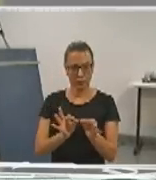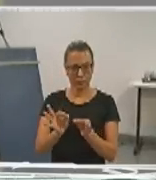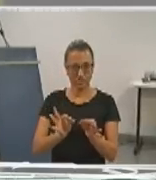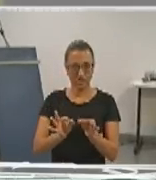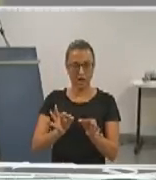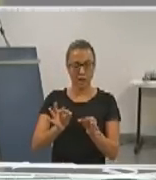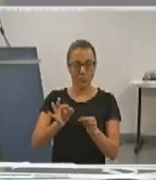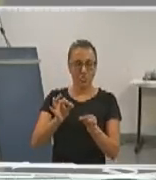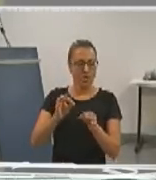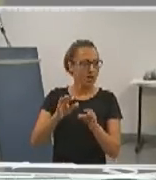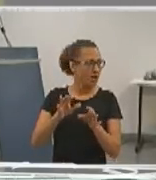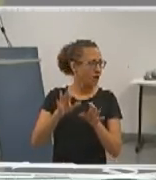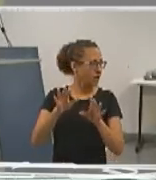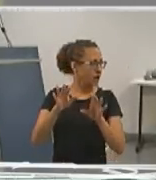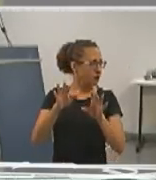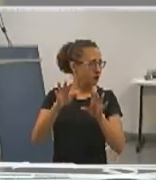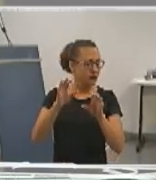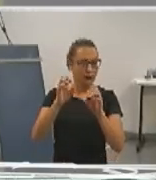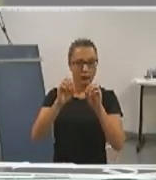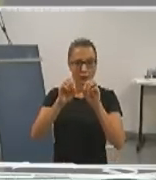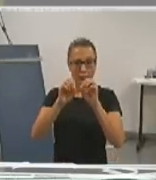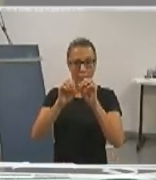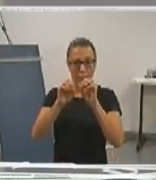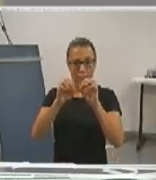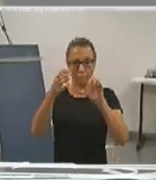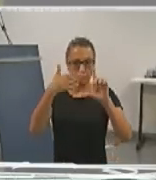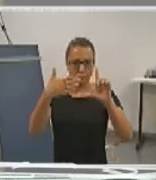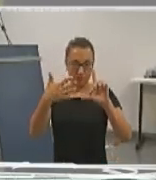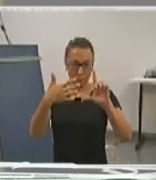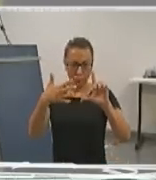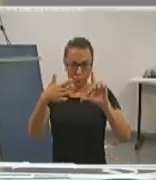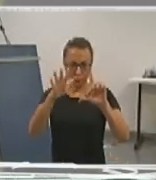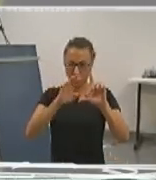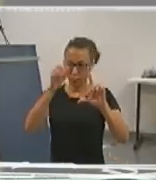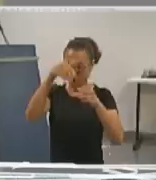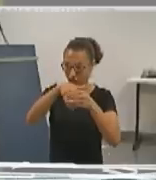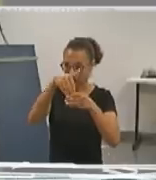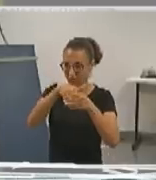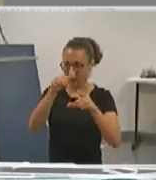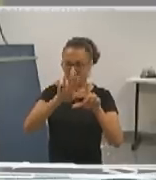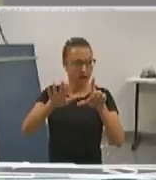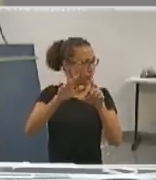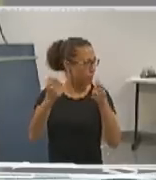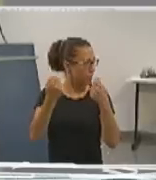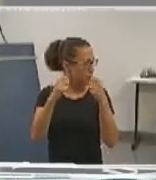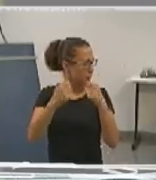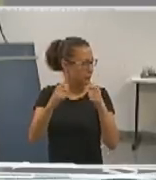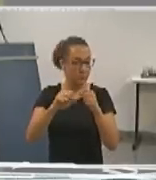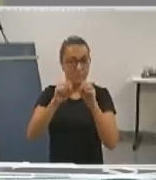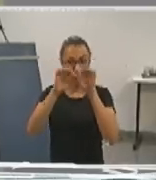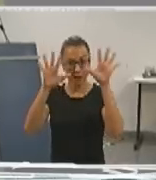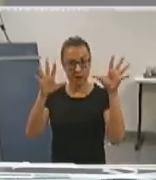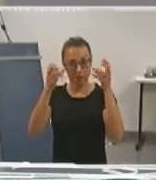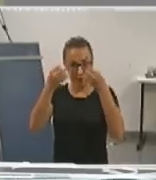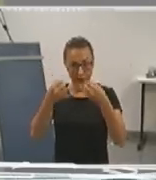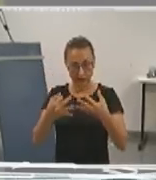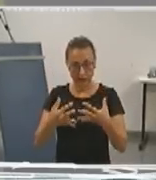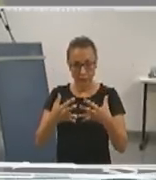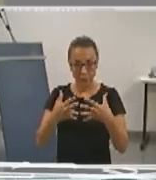votação é online e ele precisa de um esclarecimento. Cleiton, por favor. Enquanto eu faço